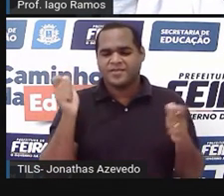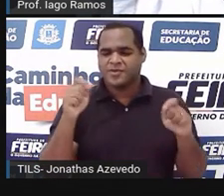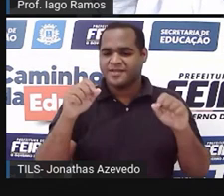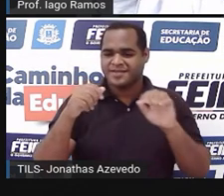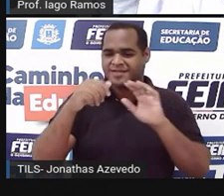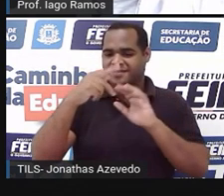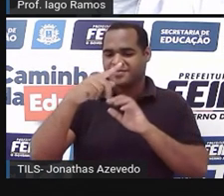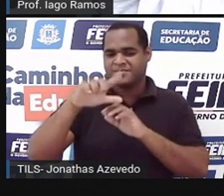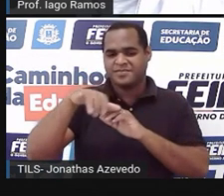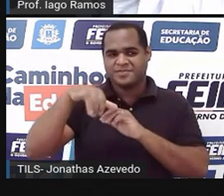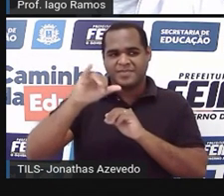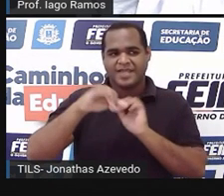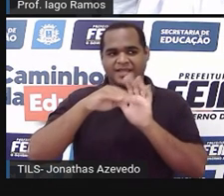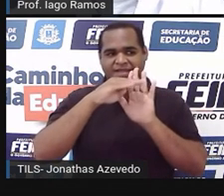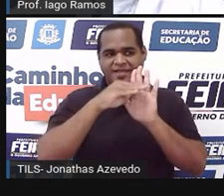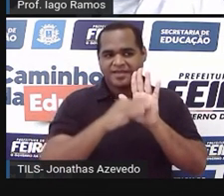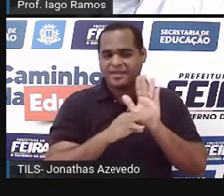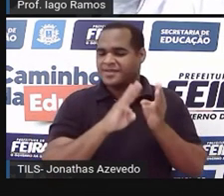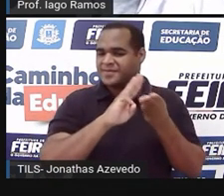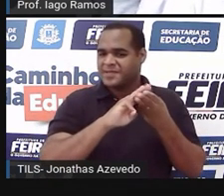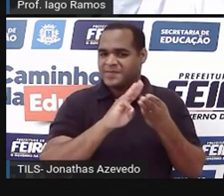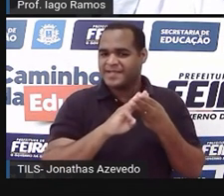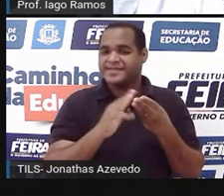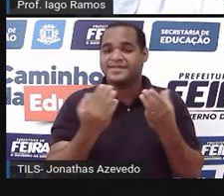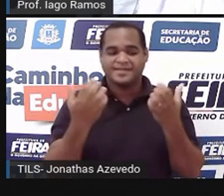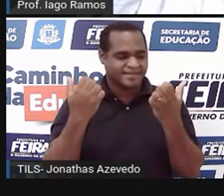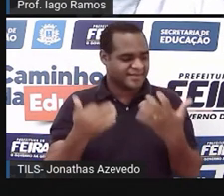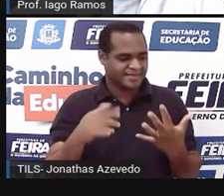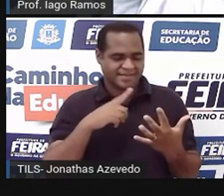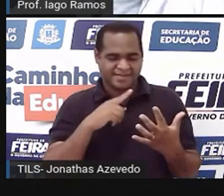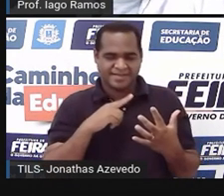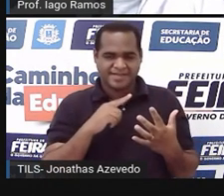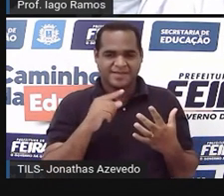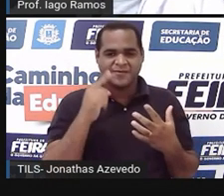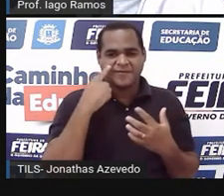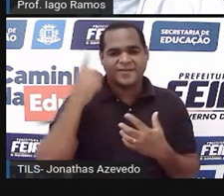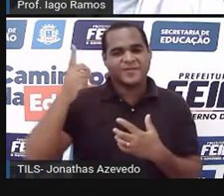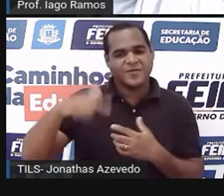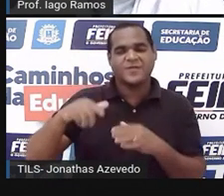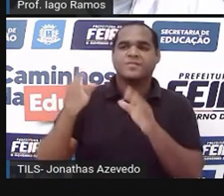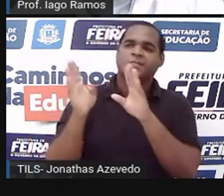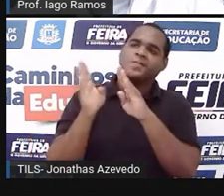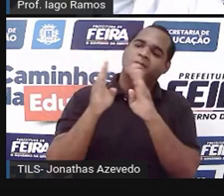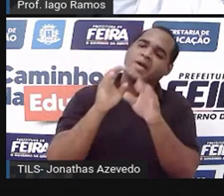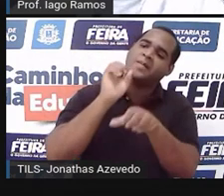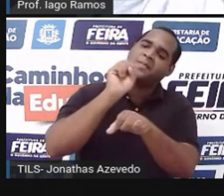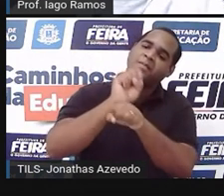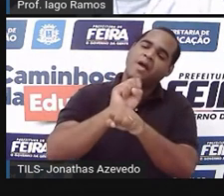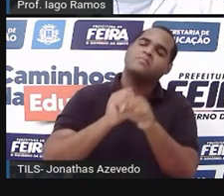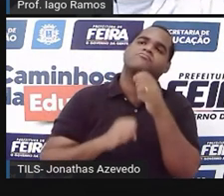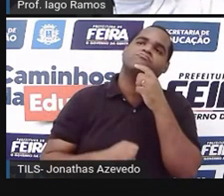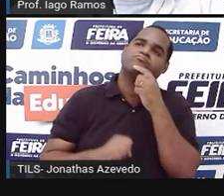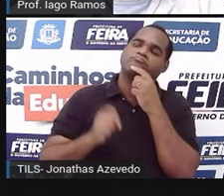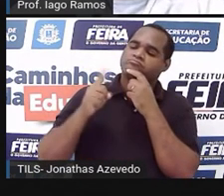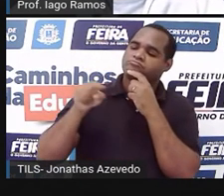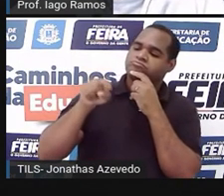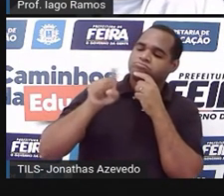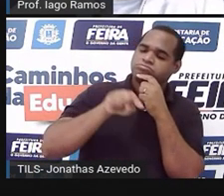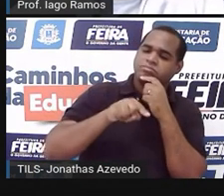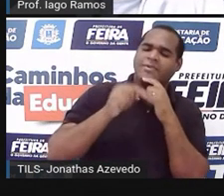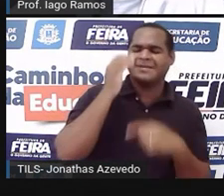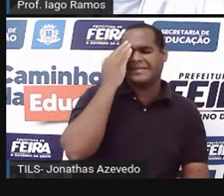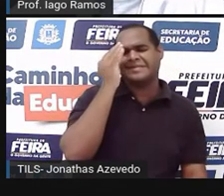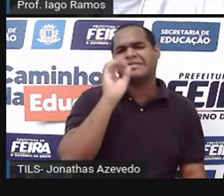playlist de matemática do sétimo ano pega essa aula assiste de novo vai pausando vai voltando quando você não